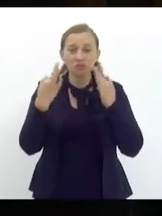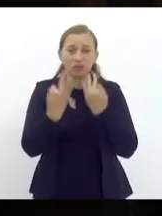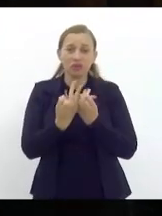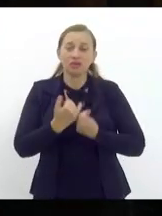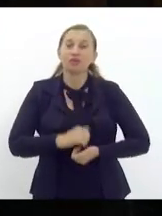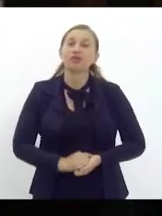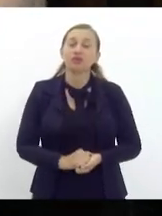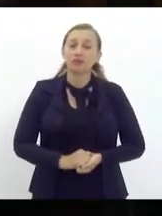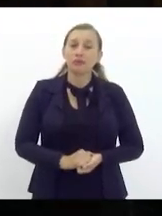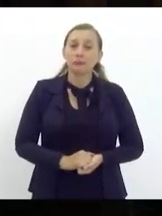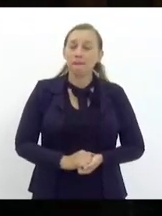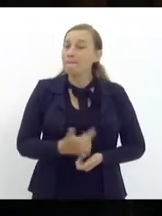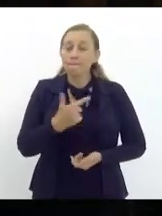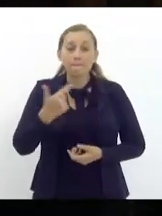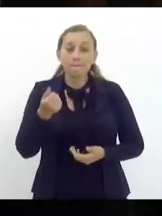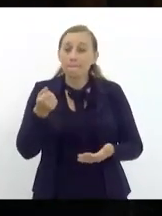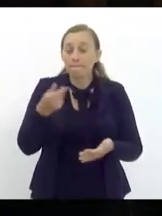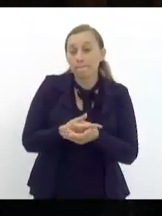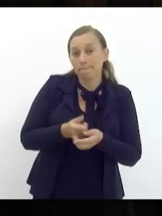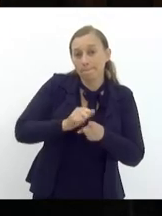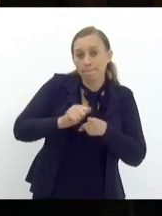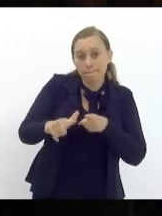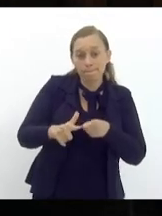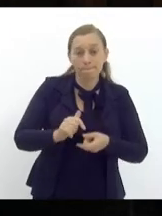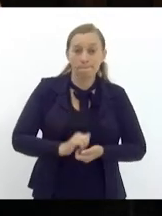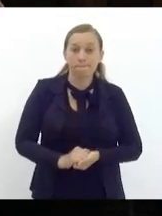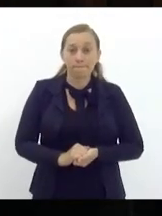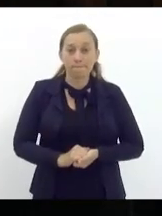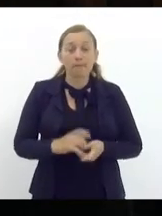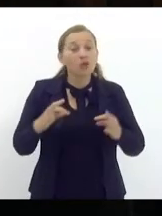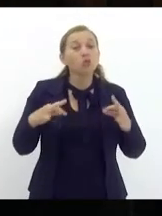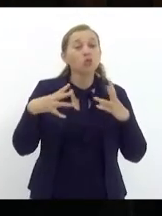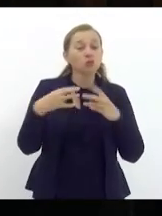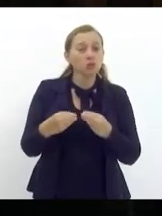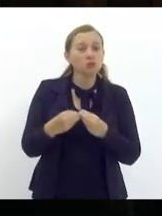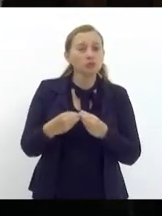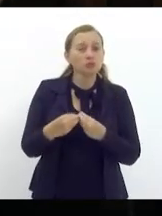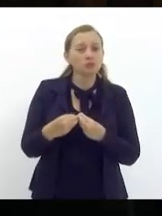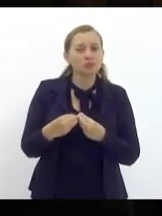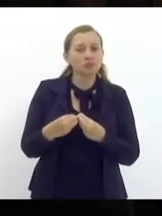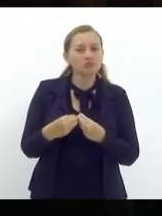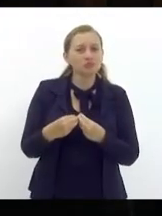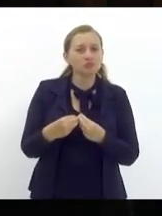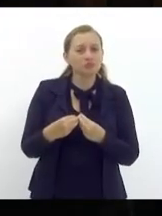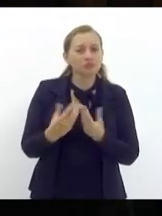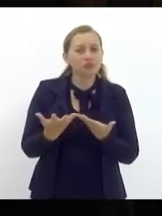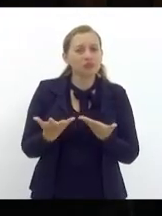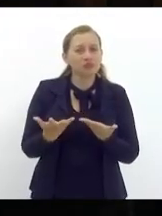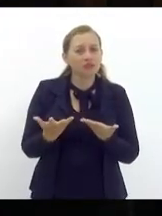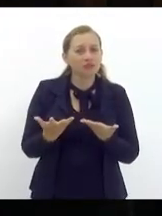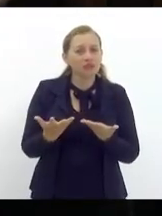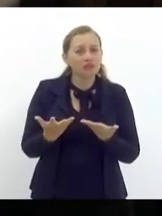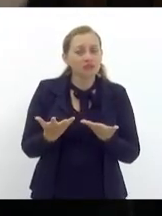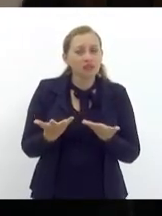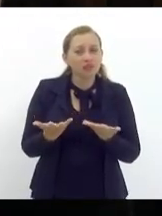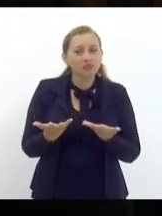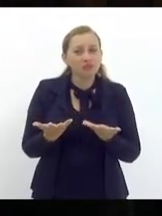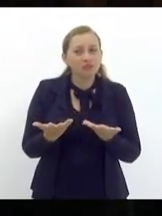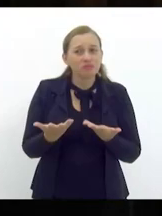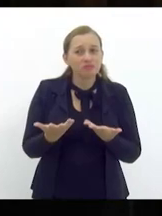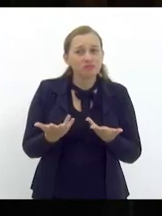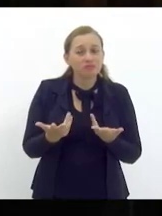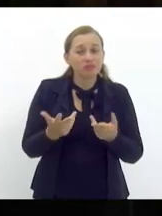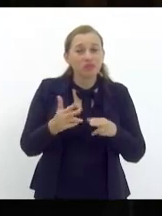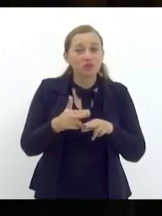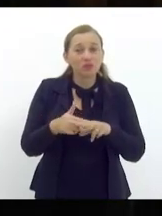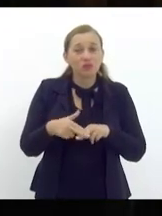não tem como pagar o seu aluguel e tudo isso tudo isso em virtude de uma